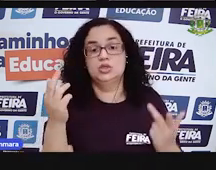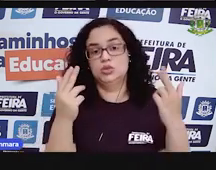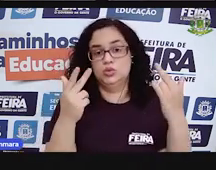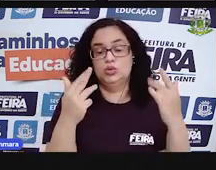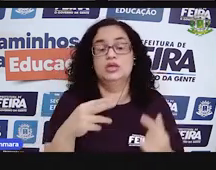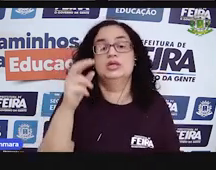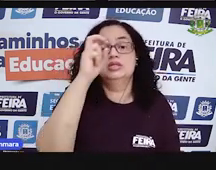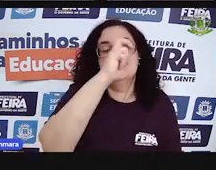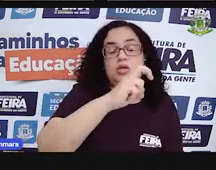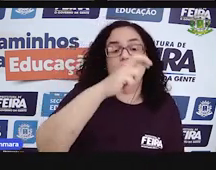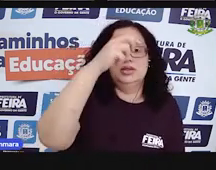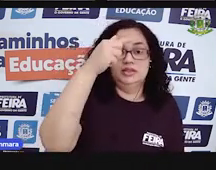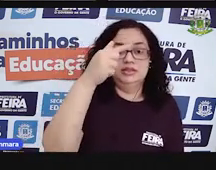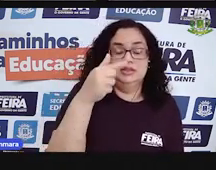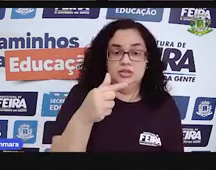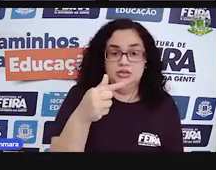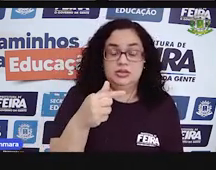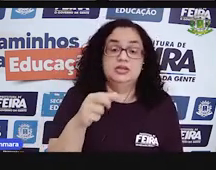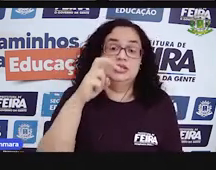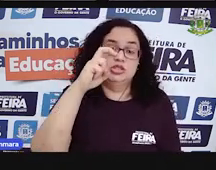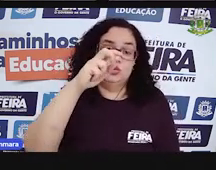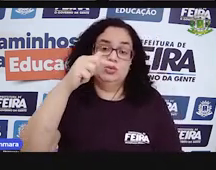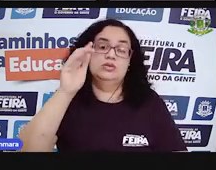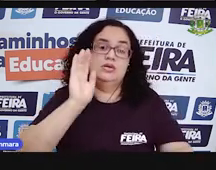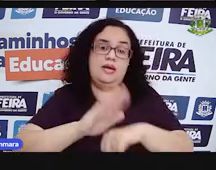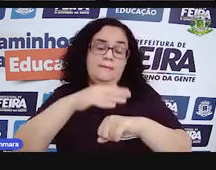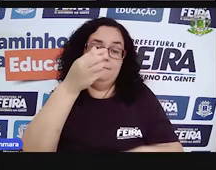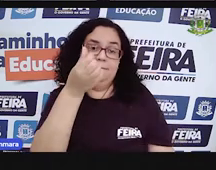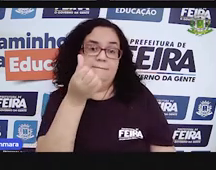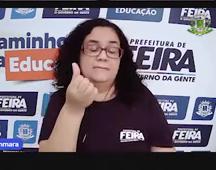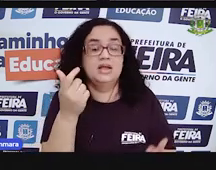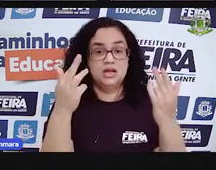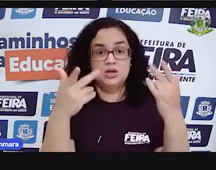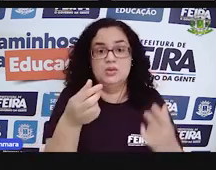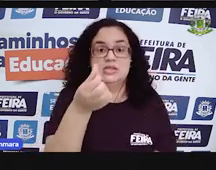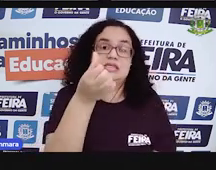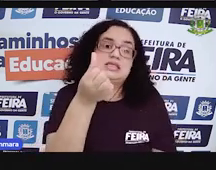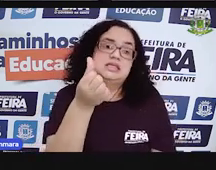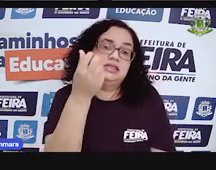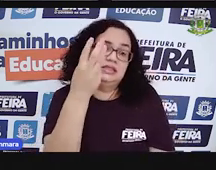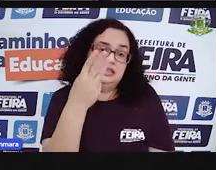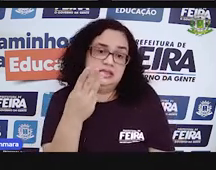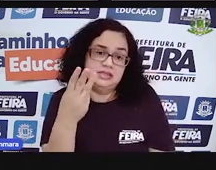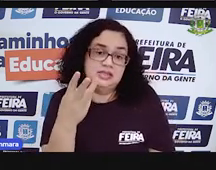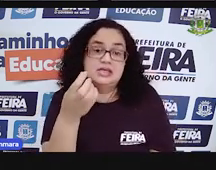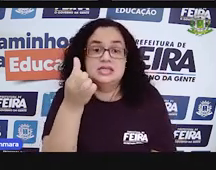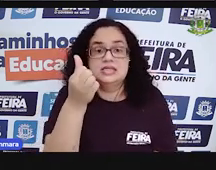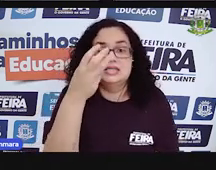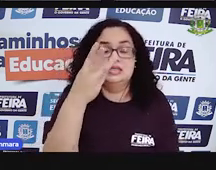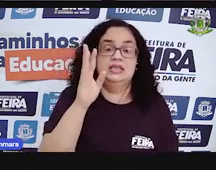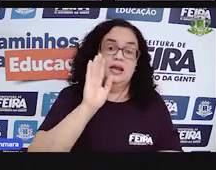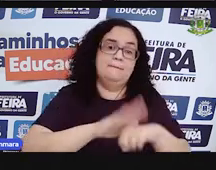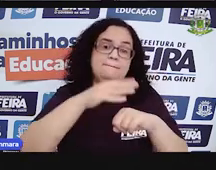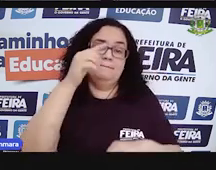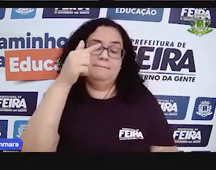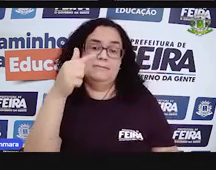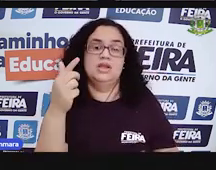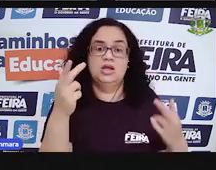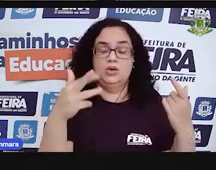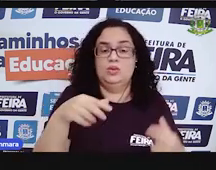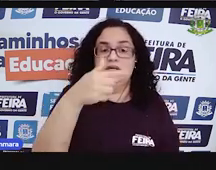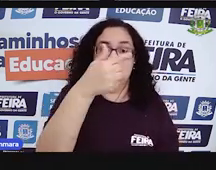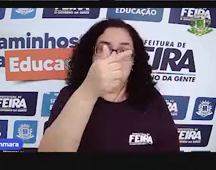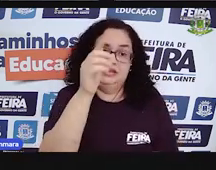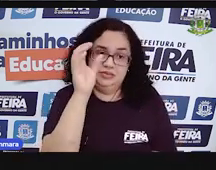57. 57 mais 6, 63. 63 mais 7, 70.